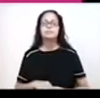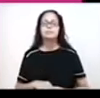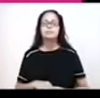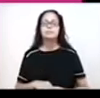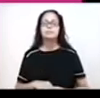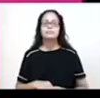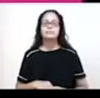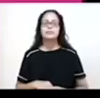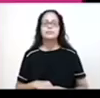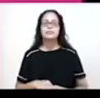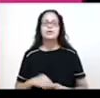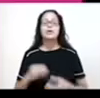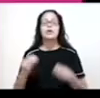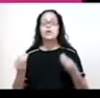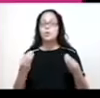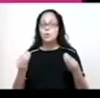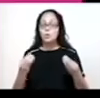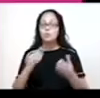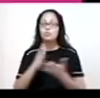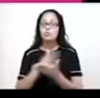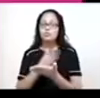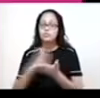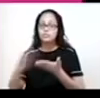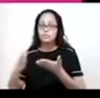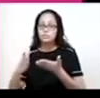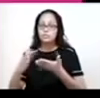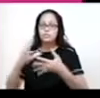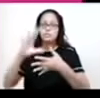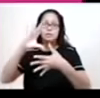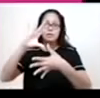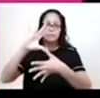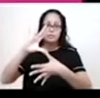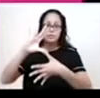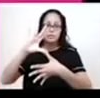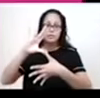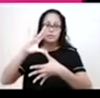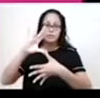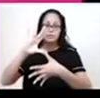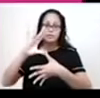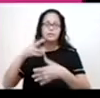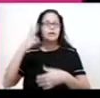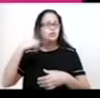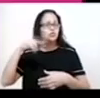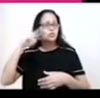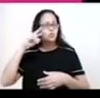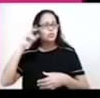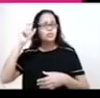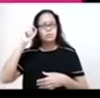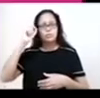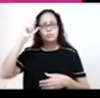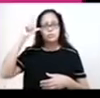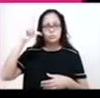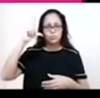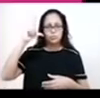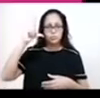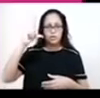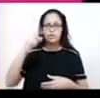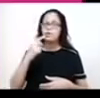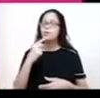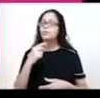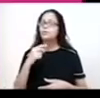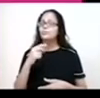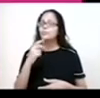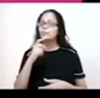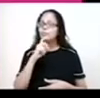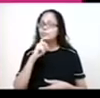A outra forma de dividir a América é a divisão histórica ou cultural. Nós temos a América anglo-saxônica, na cor verde. Que